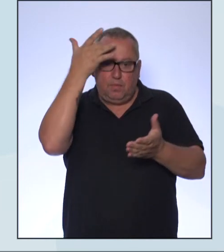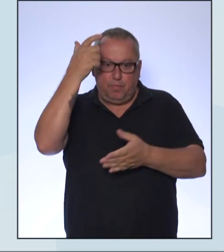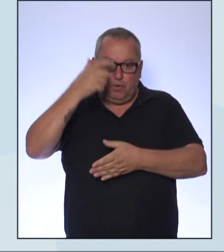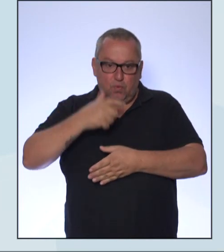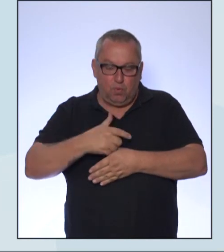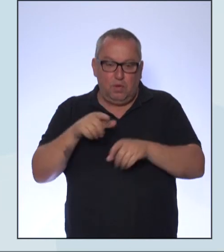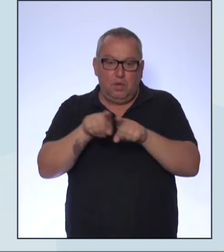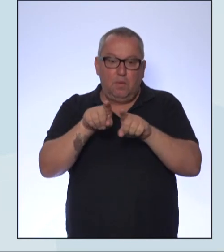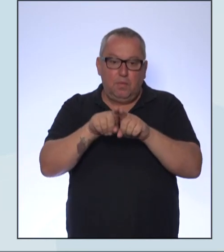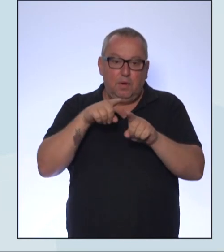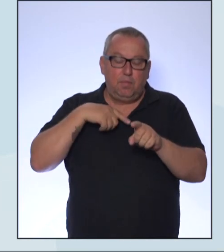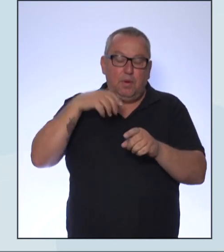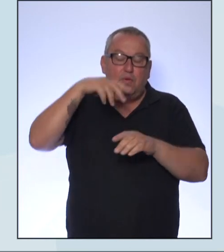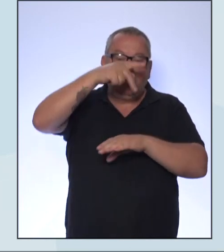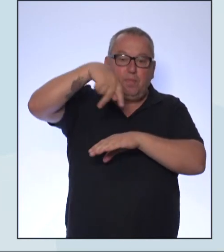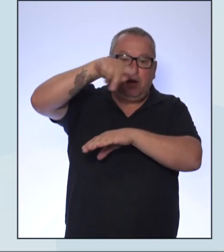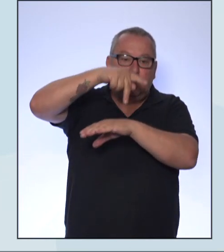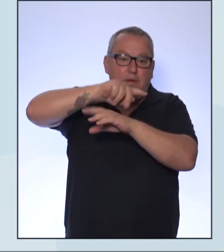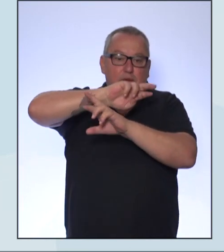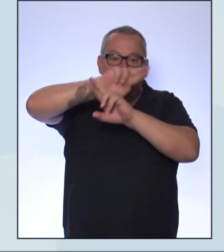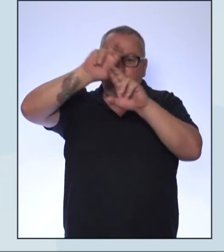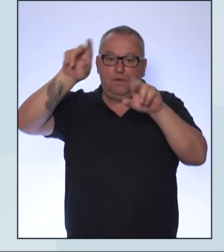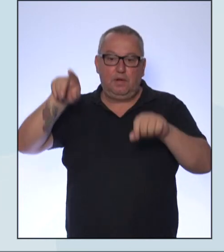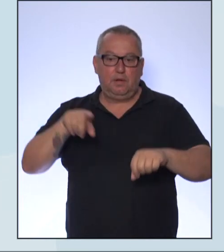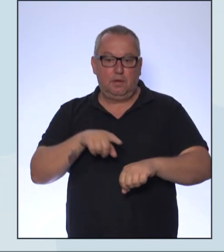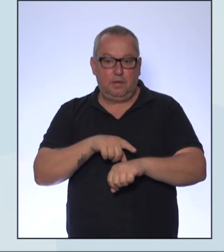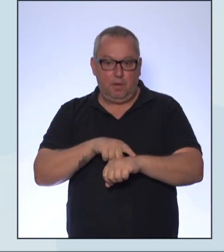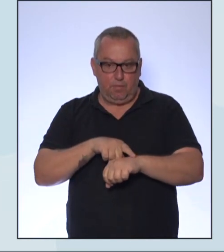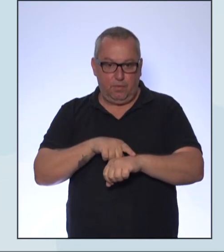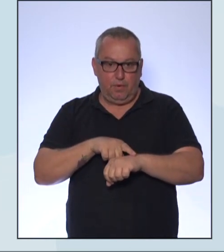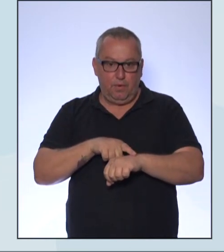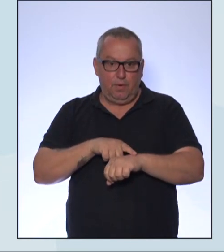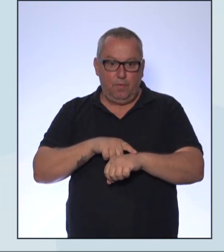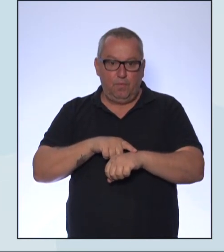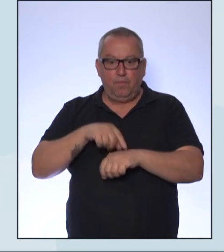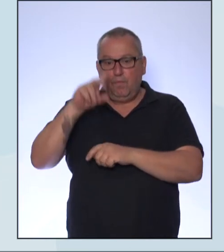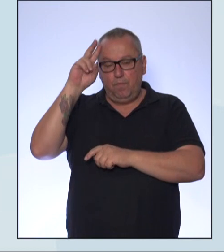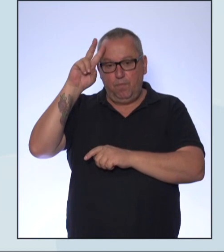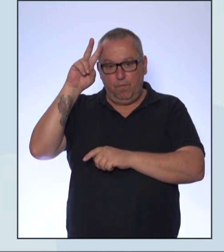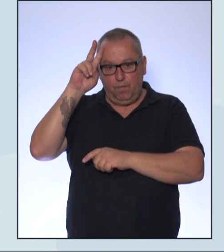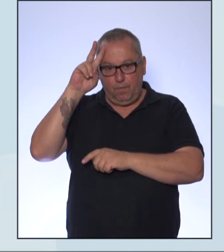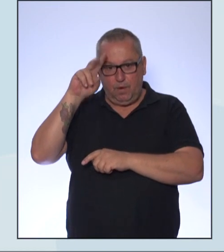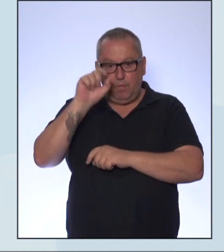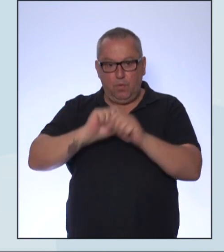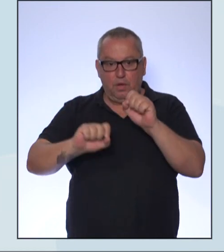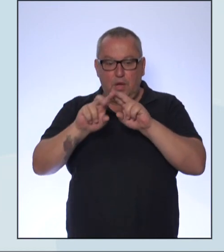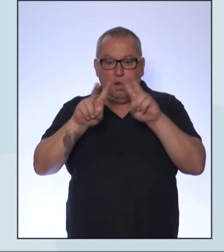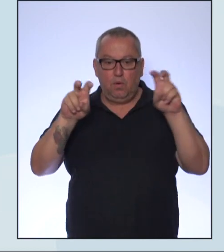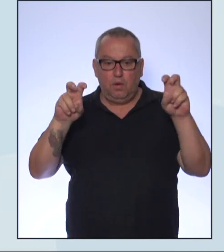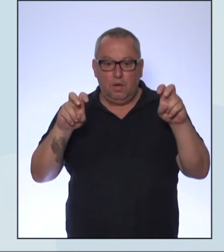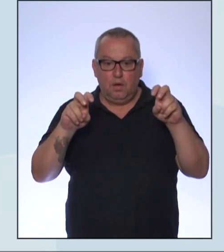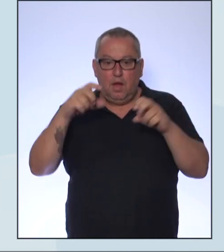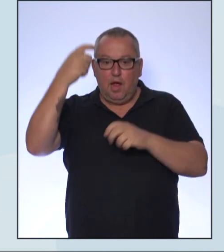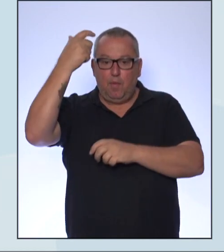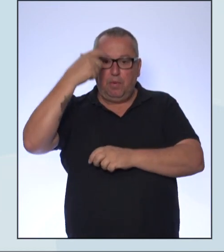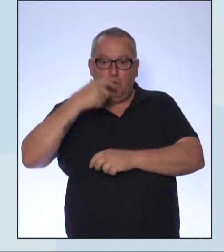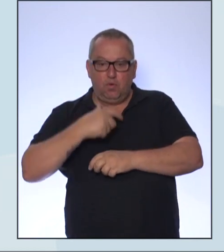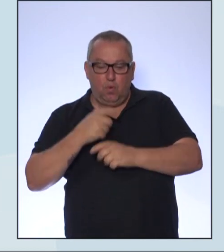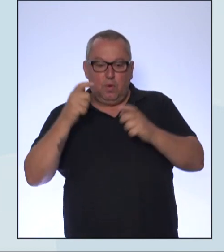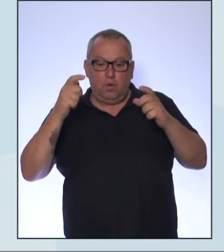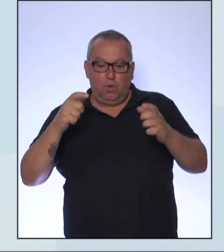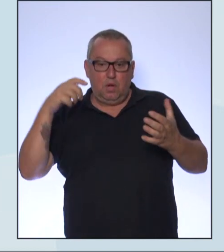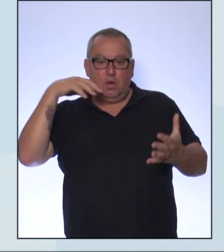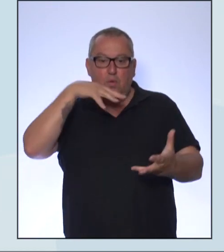pelos continentes em diferentes períodos. Lembrando aí que a unidade temática é o sujeito e seu lugar no